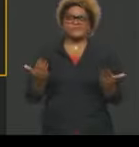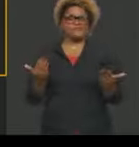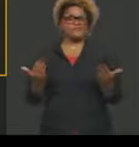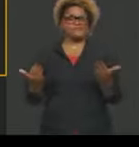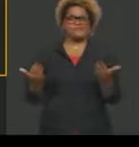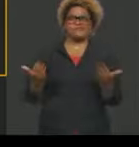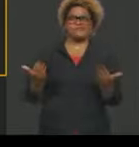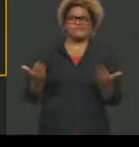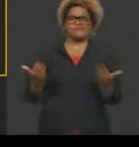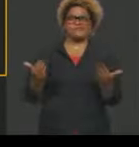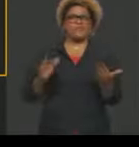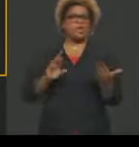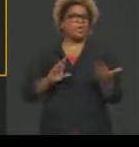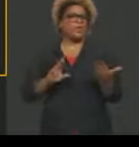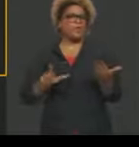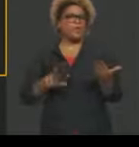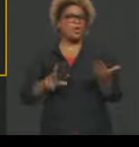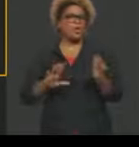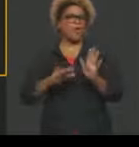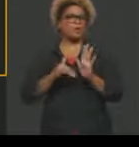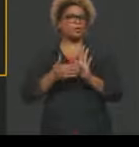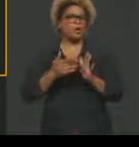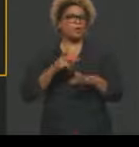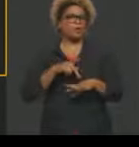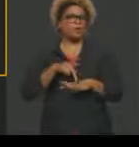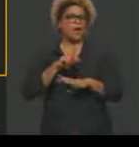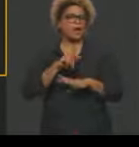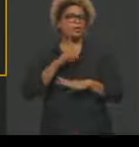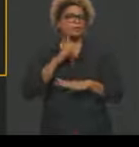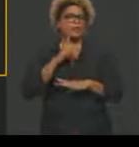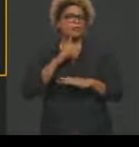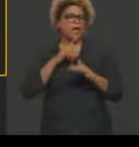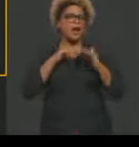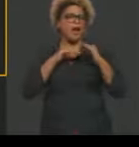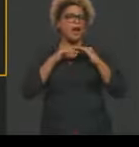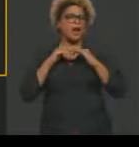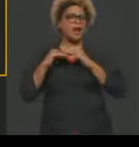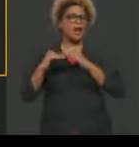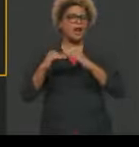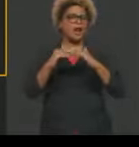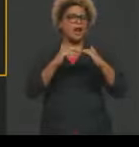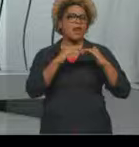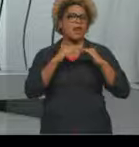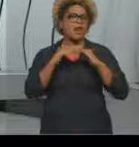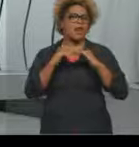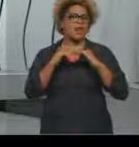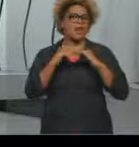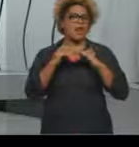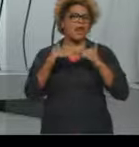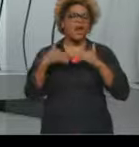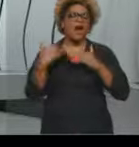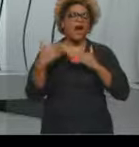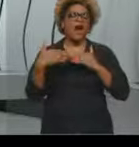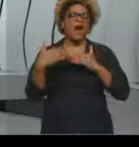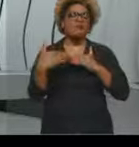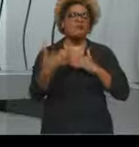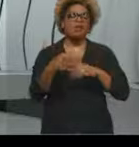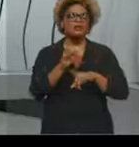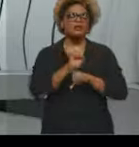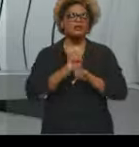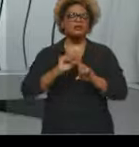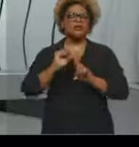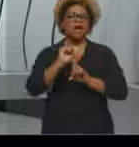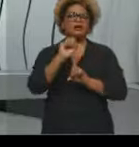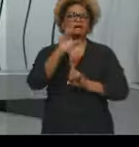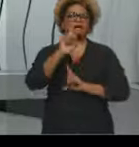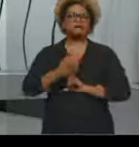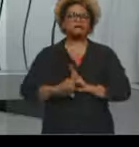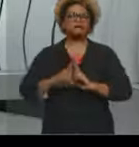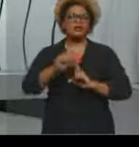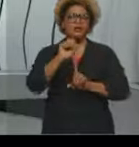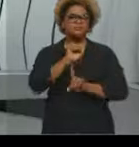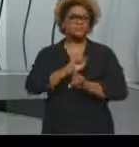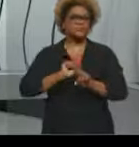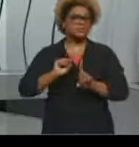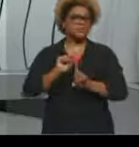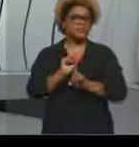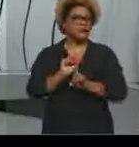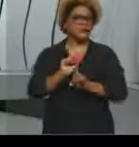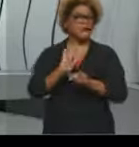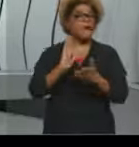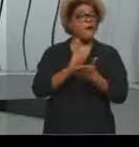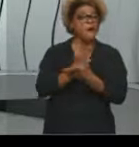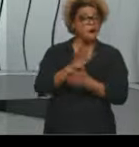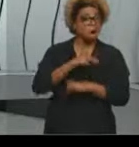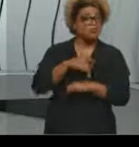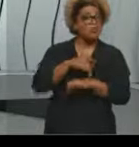se colocam no mesmo estágio aí, né, de avanços sociais, de direitos sociais. A gente tem país em que funciona